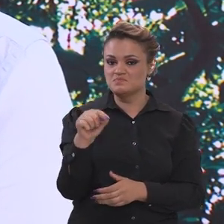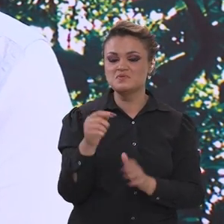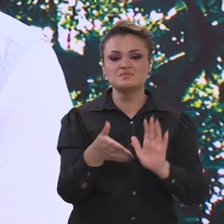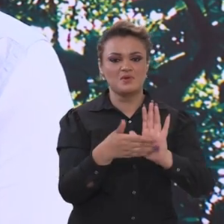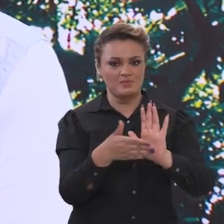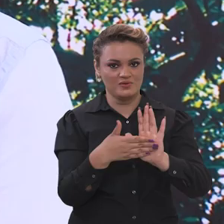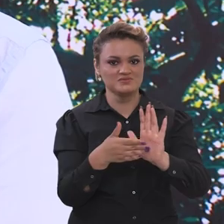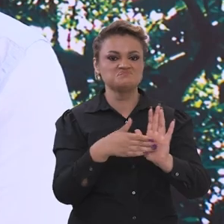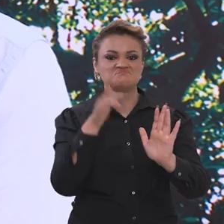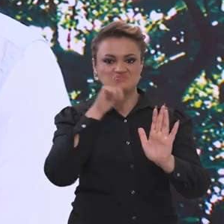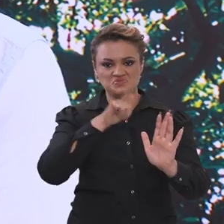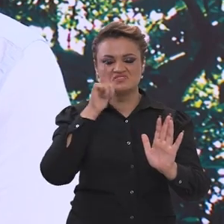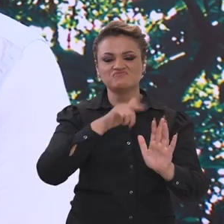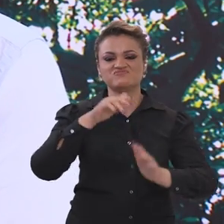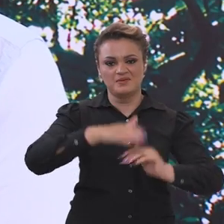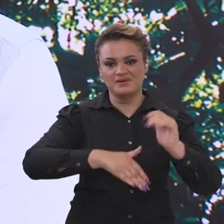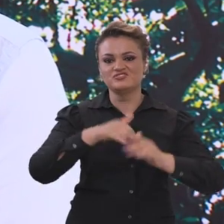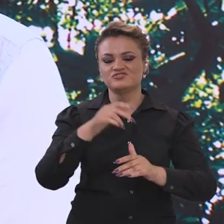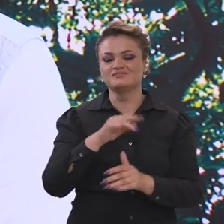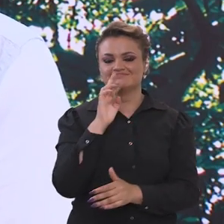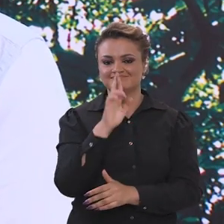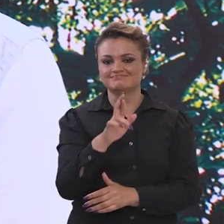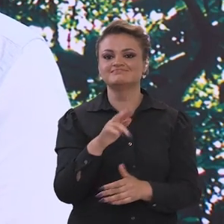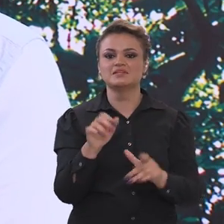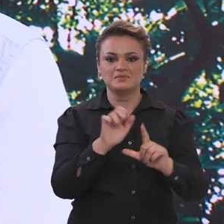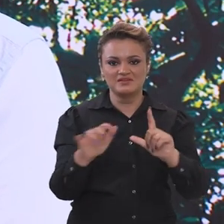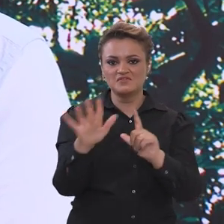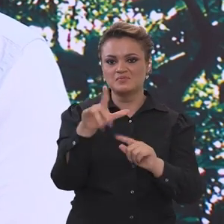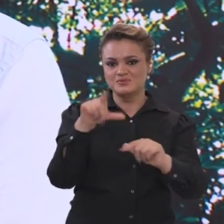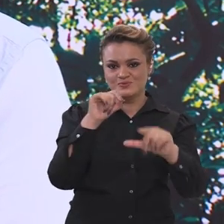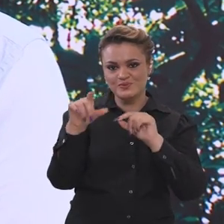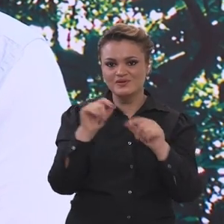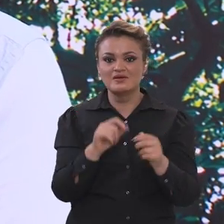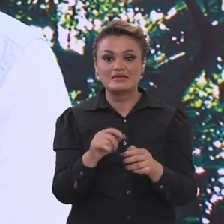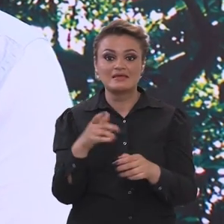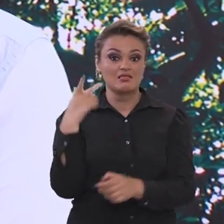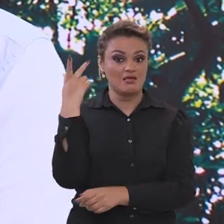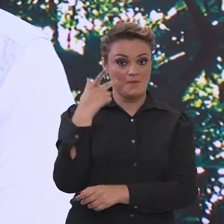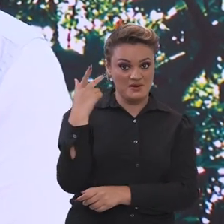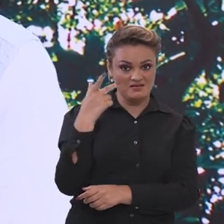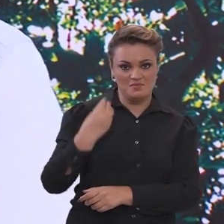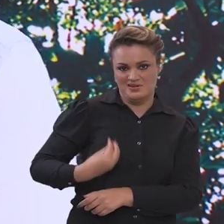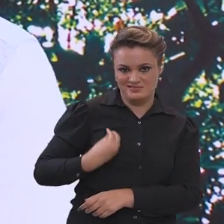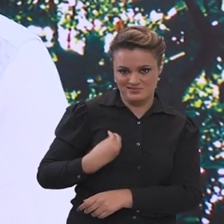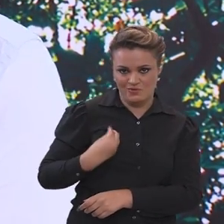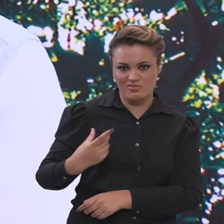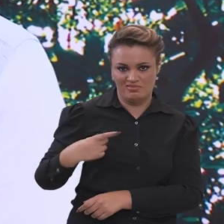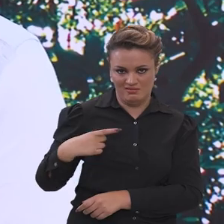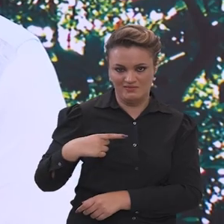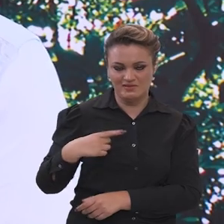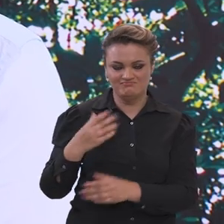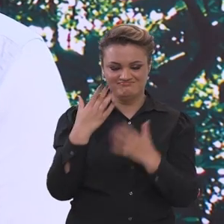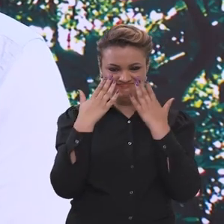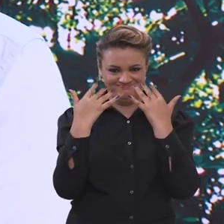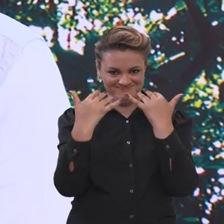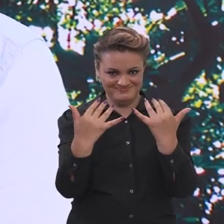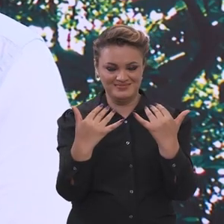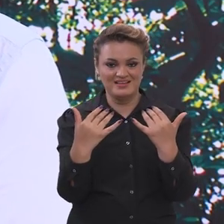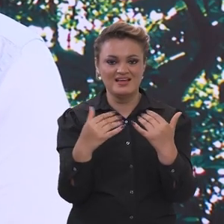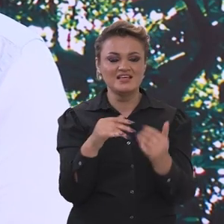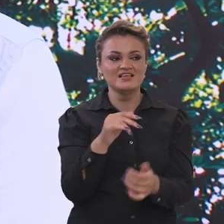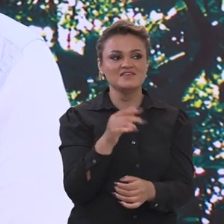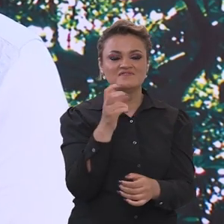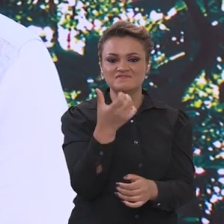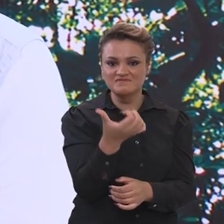mil propostas consolidadas na plataforma. E nas plenárias presenciais, que nós